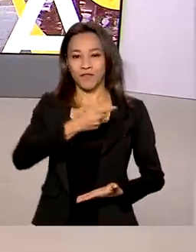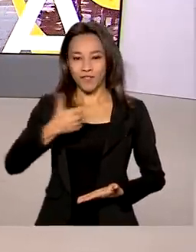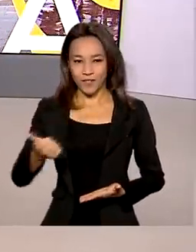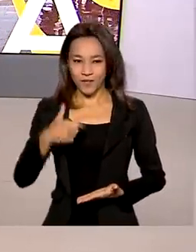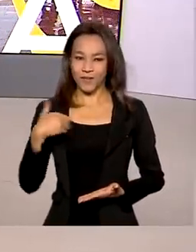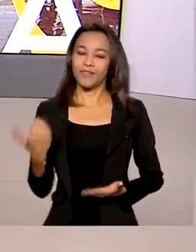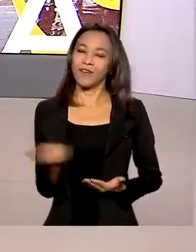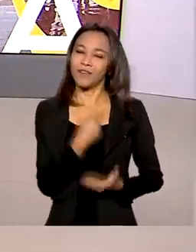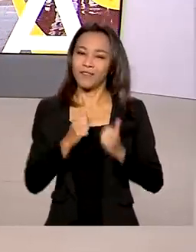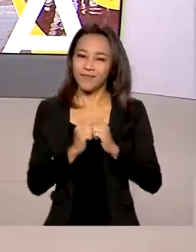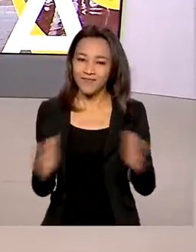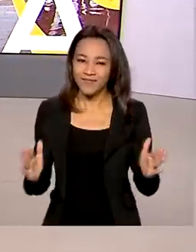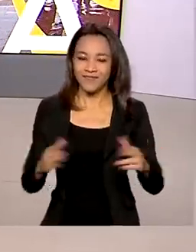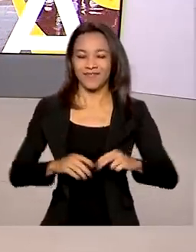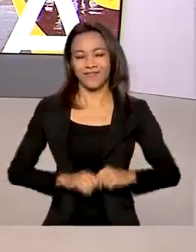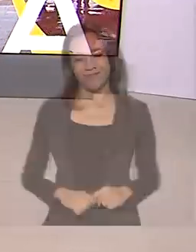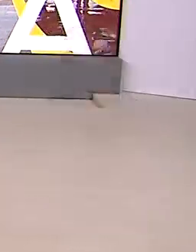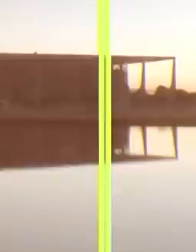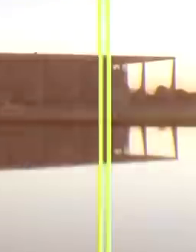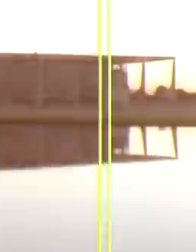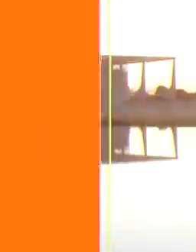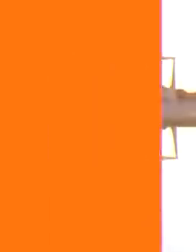O Brasil em Dia já está no ar.